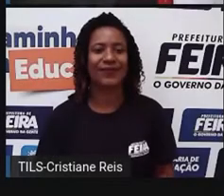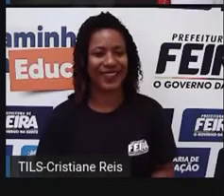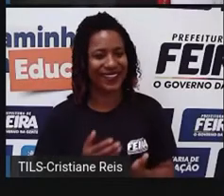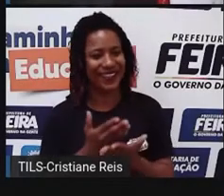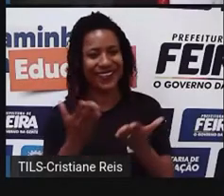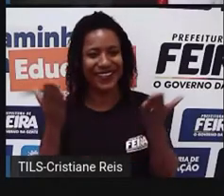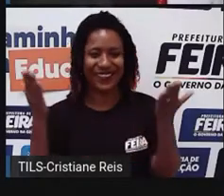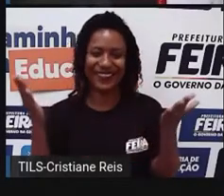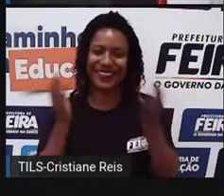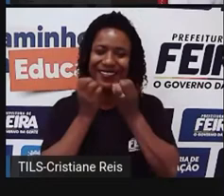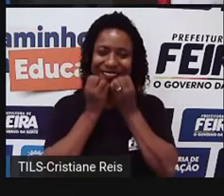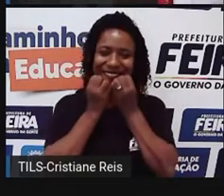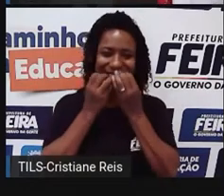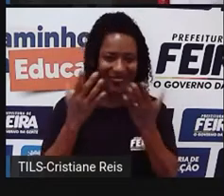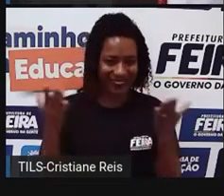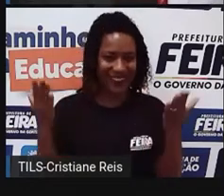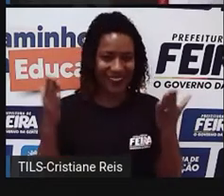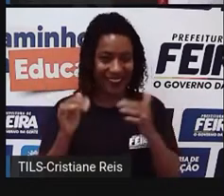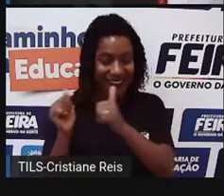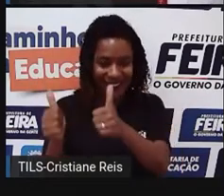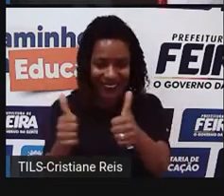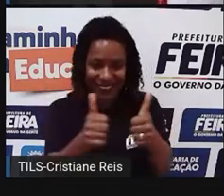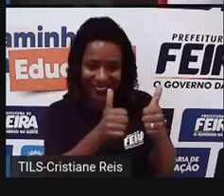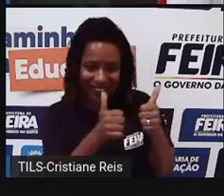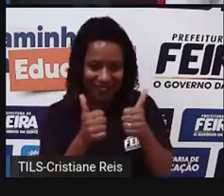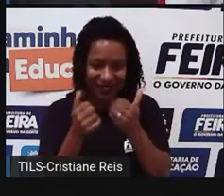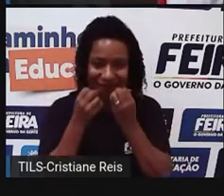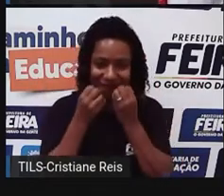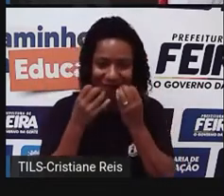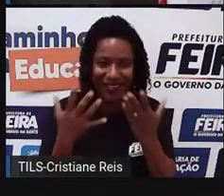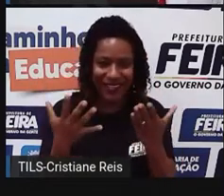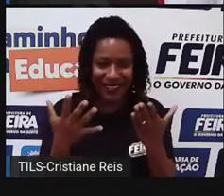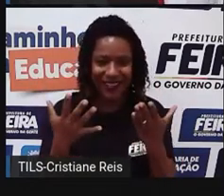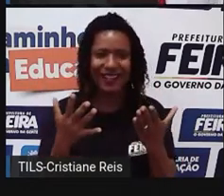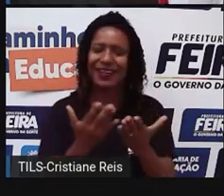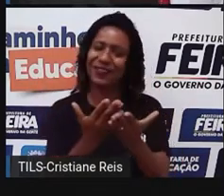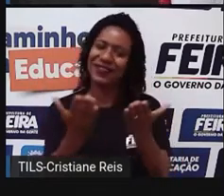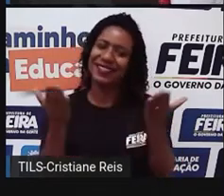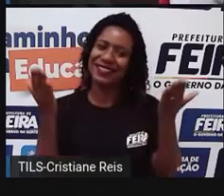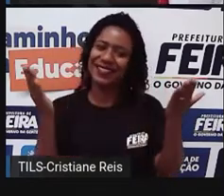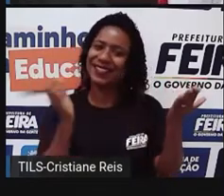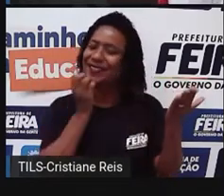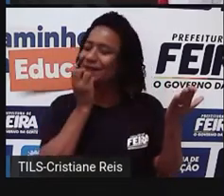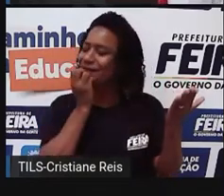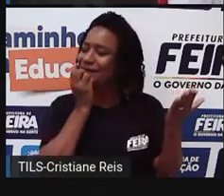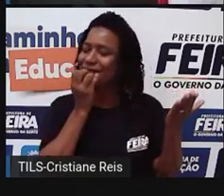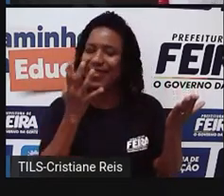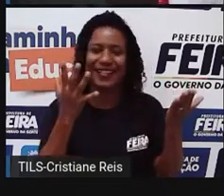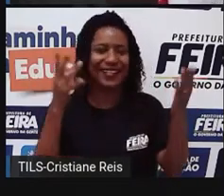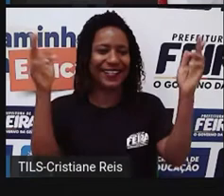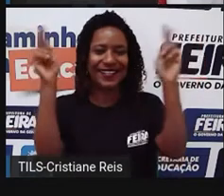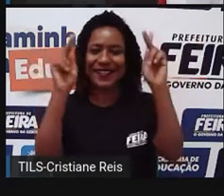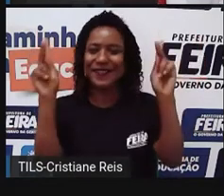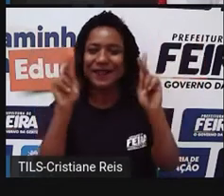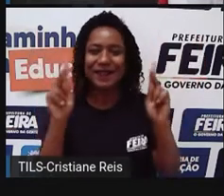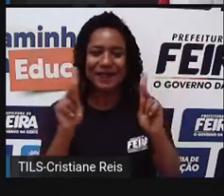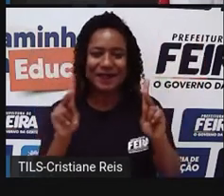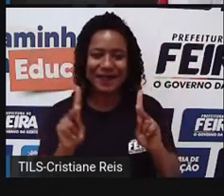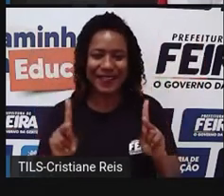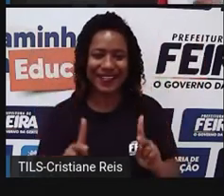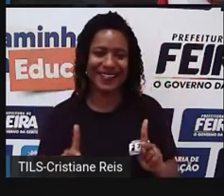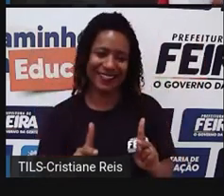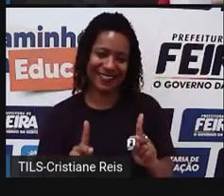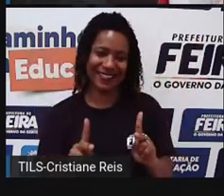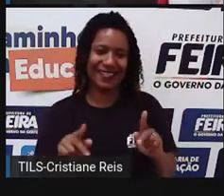Olá, meus amores, tudo certinho com vocês? Espero que vocês estejam experimentando a maior paz, que vocês